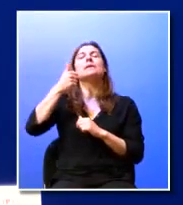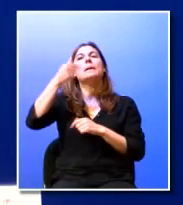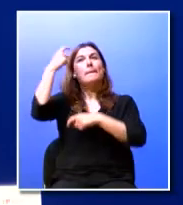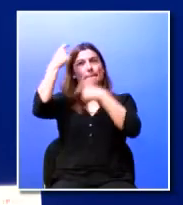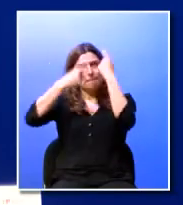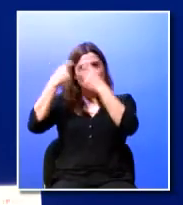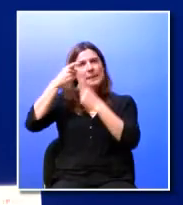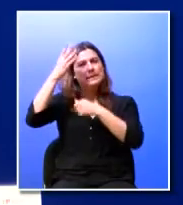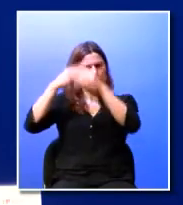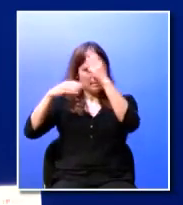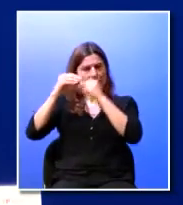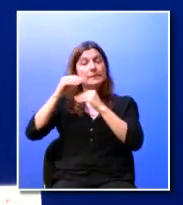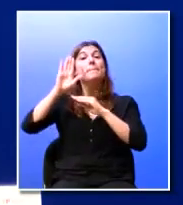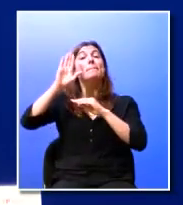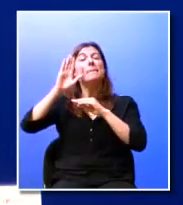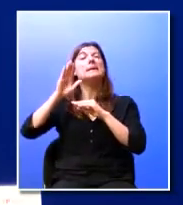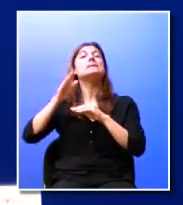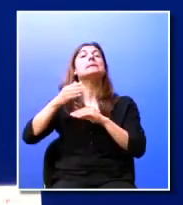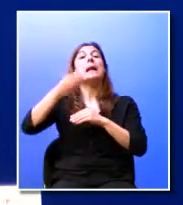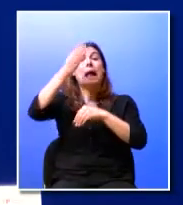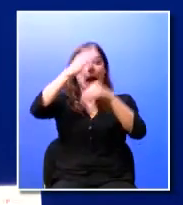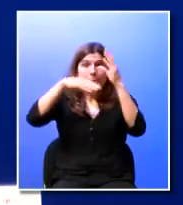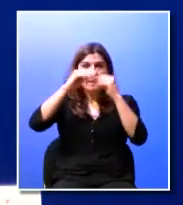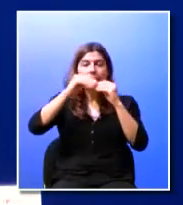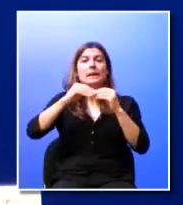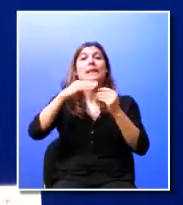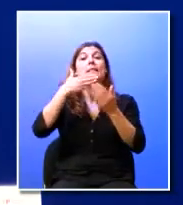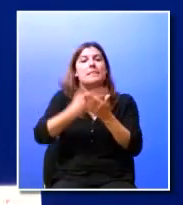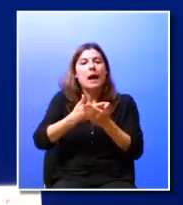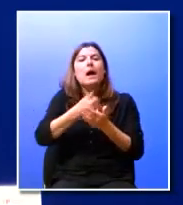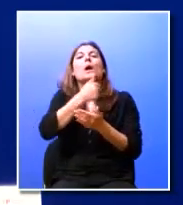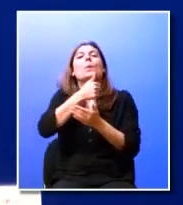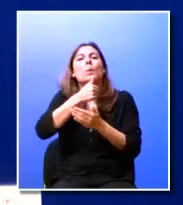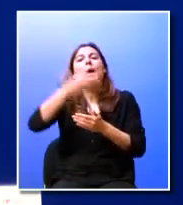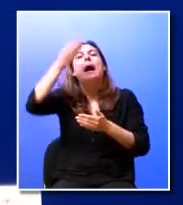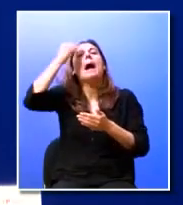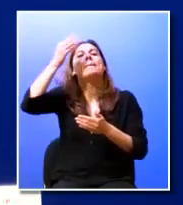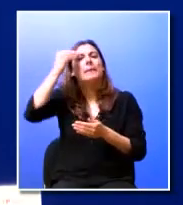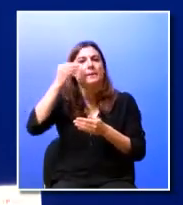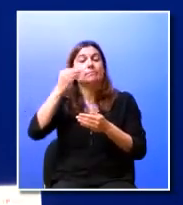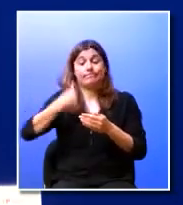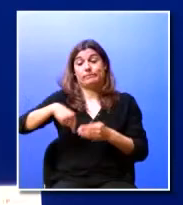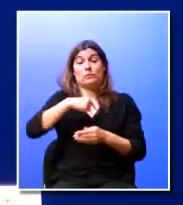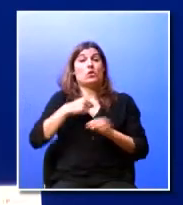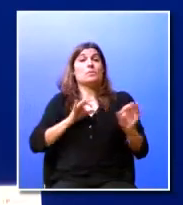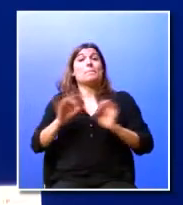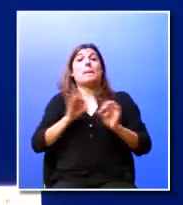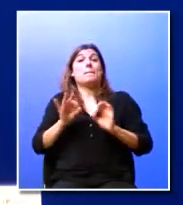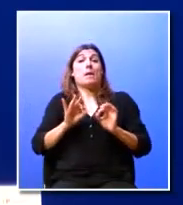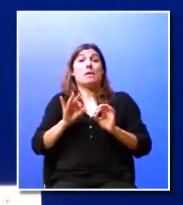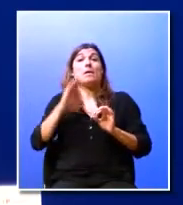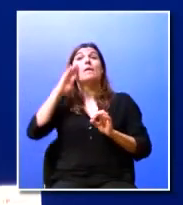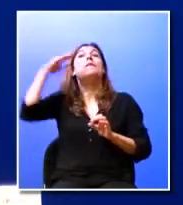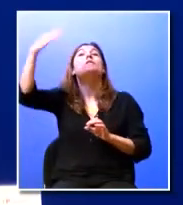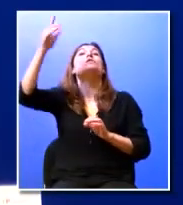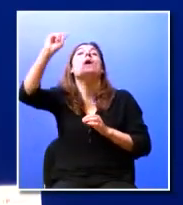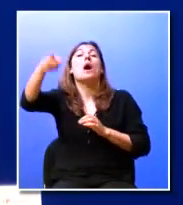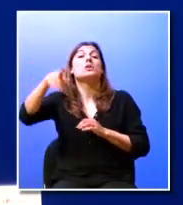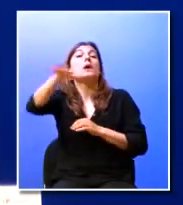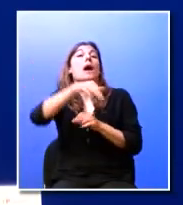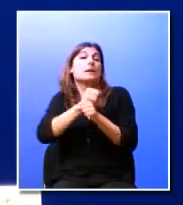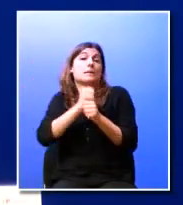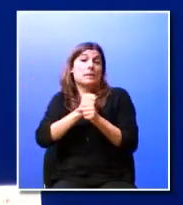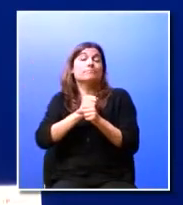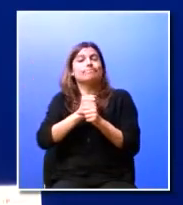mas acima de tudo aprender a aprender porque exatamente não estamos preparados para o que será o futuro do mercado de trabalho portanto